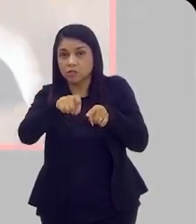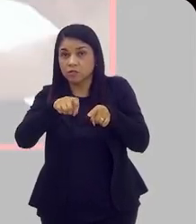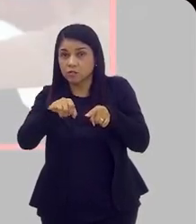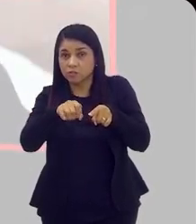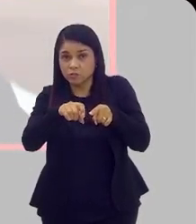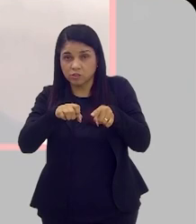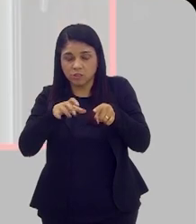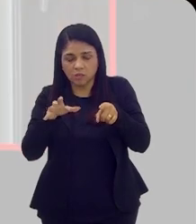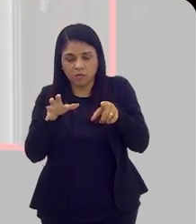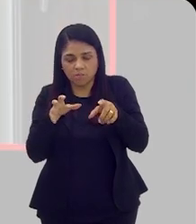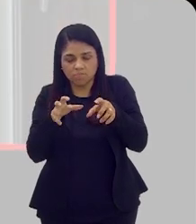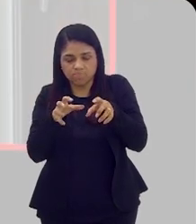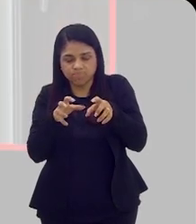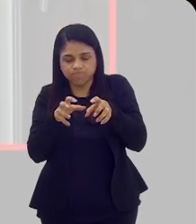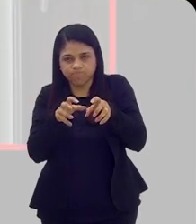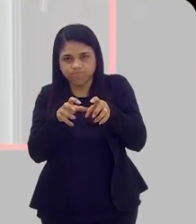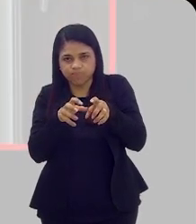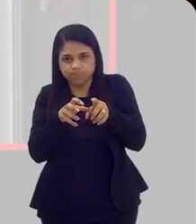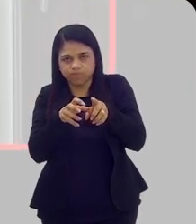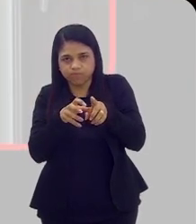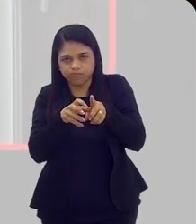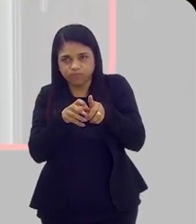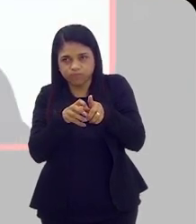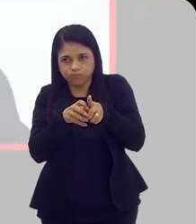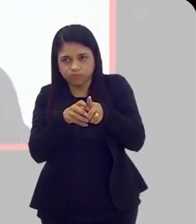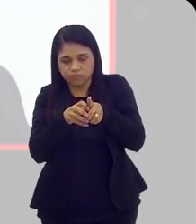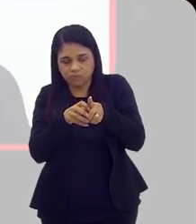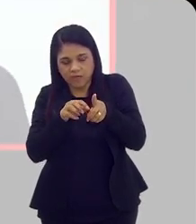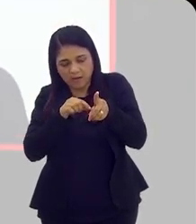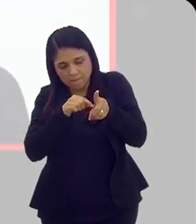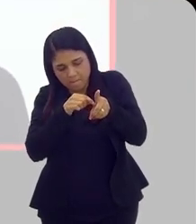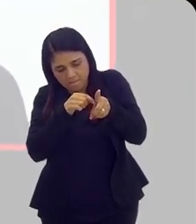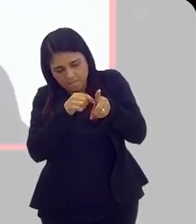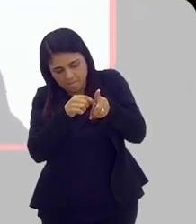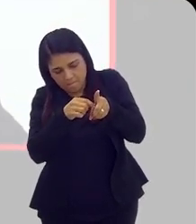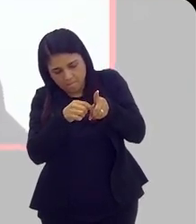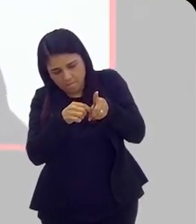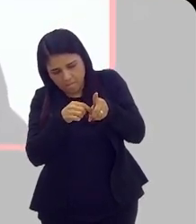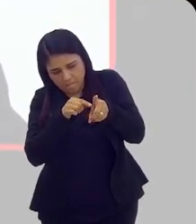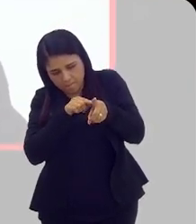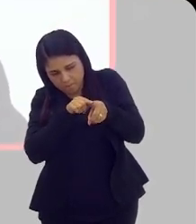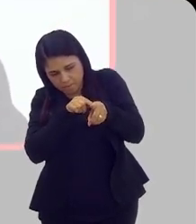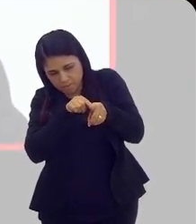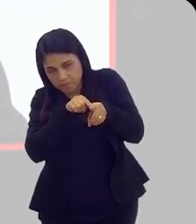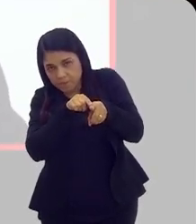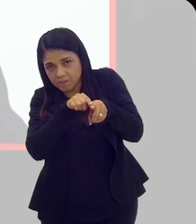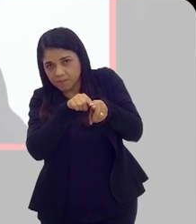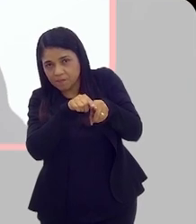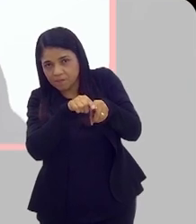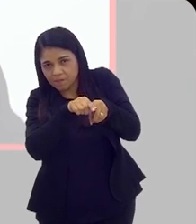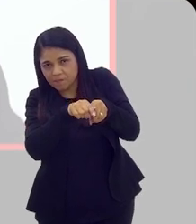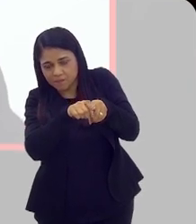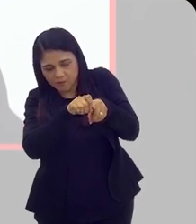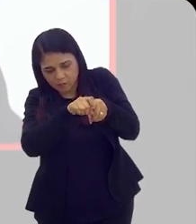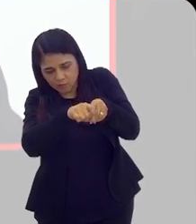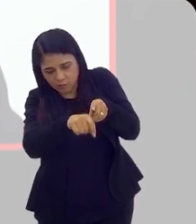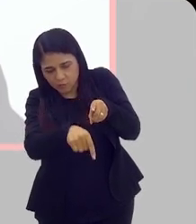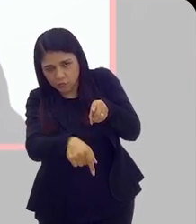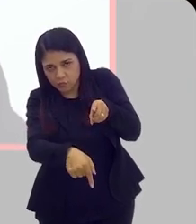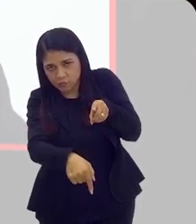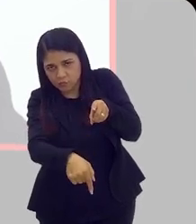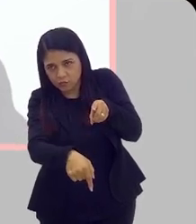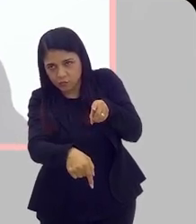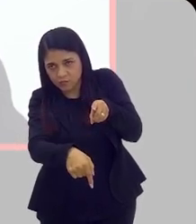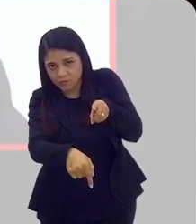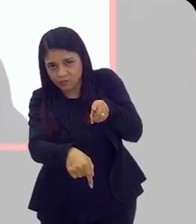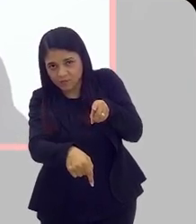bexiga. Quando ela contrai, ela vai esvaziando, ela passa literalmente dentro da próstata. Tanto que a primeira parte da uretra é